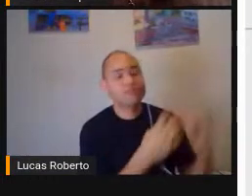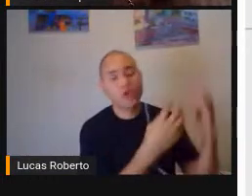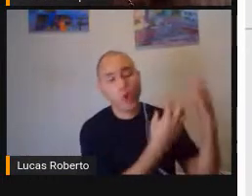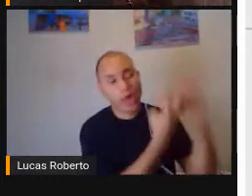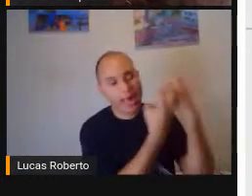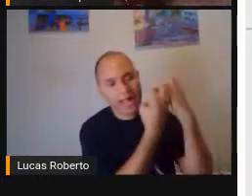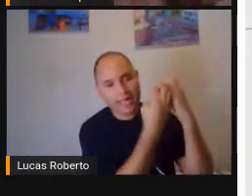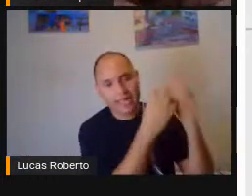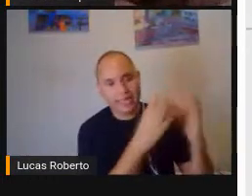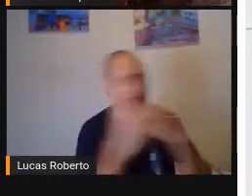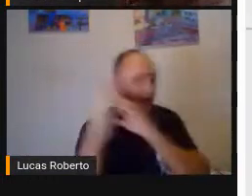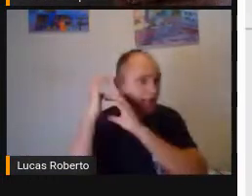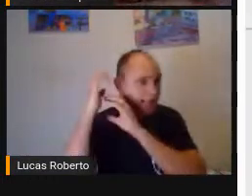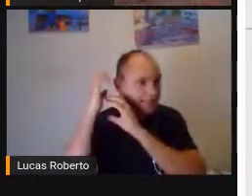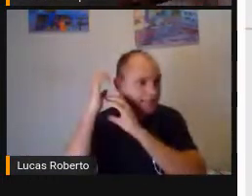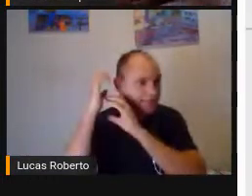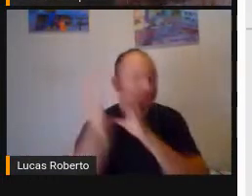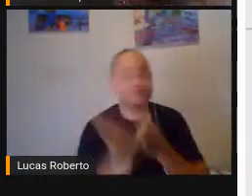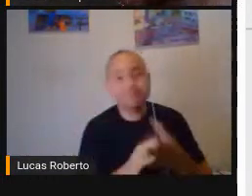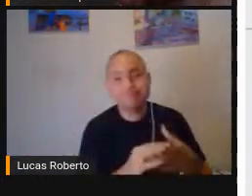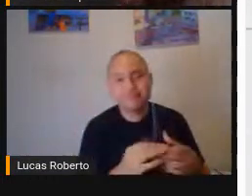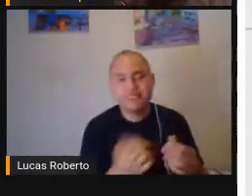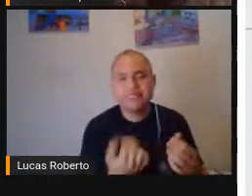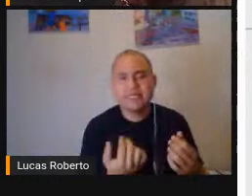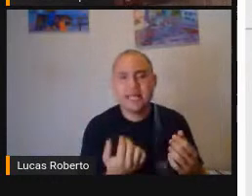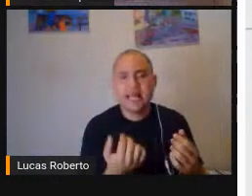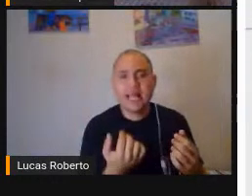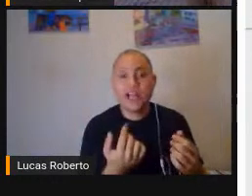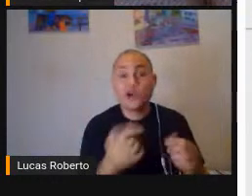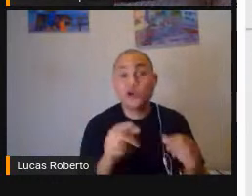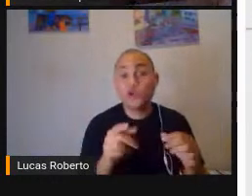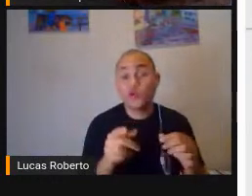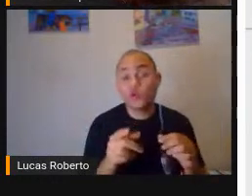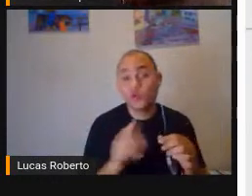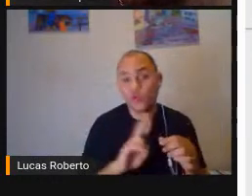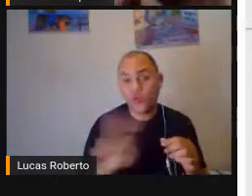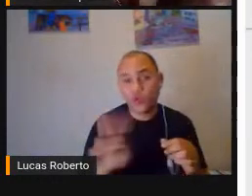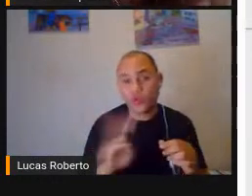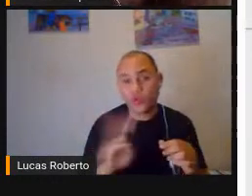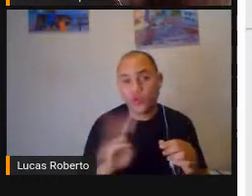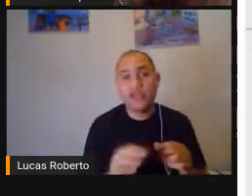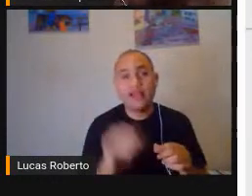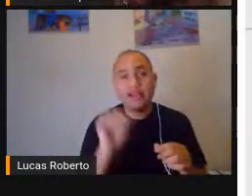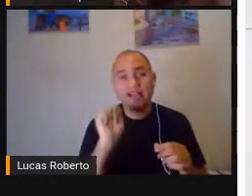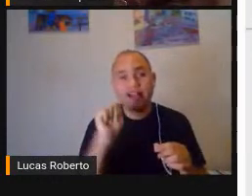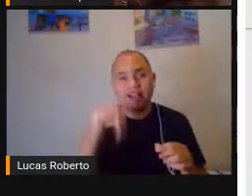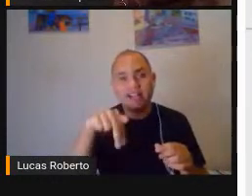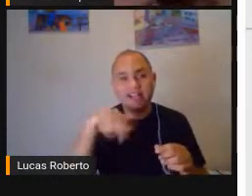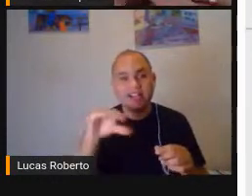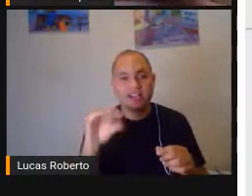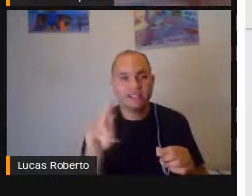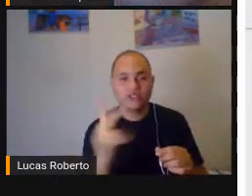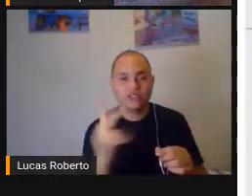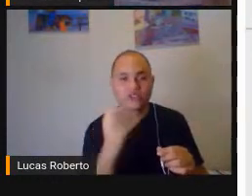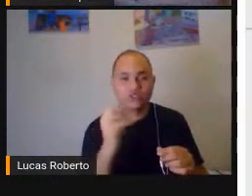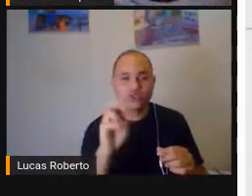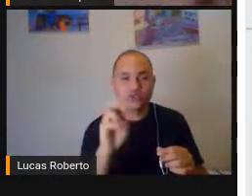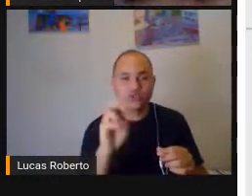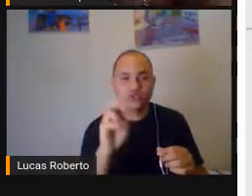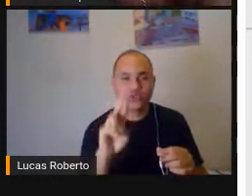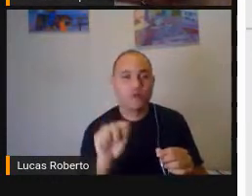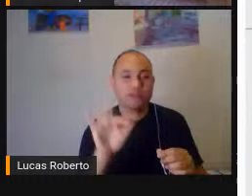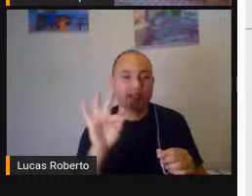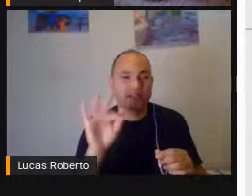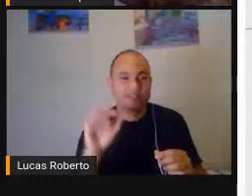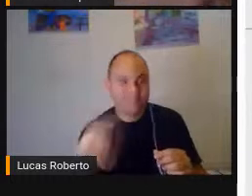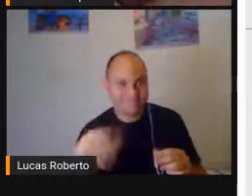Até Anchor.fm Ele possibilita Esse acesso Possibilita Acessibilidade E aí a gente volta No